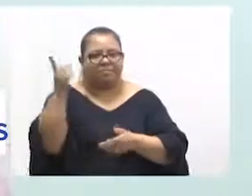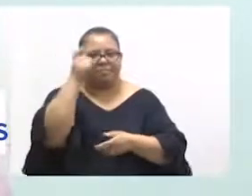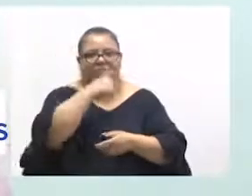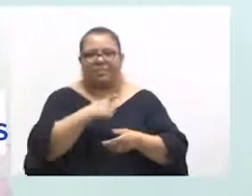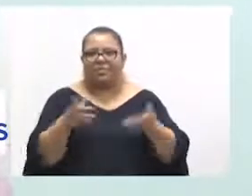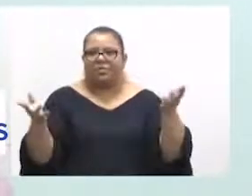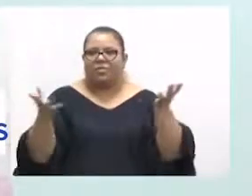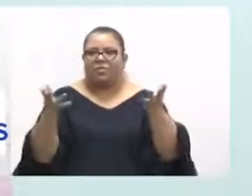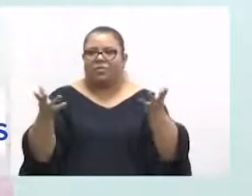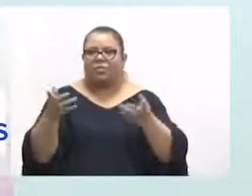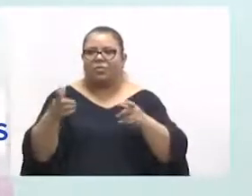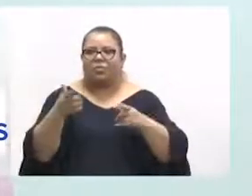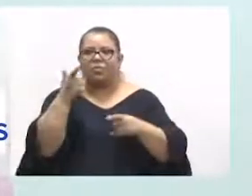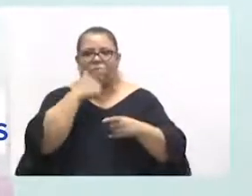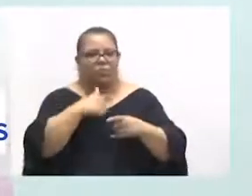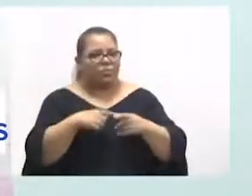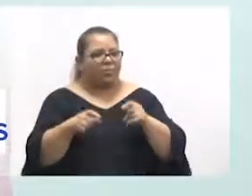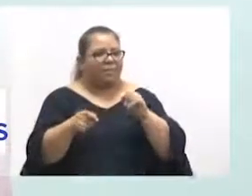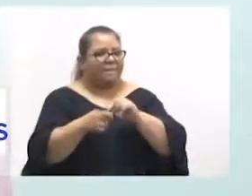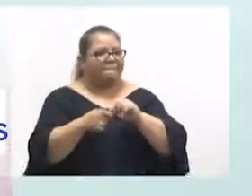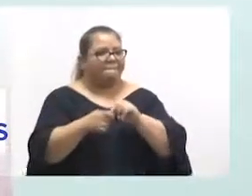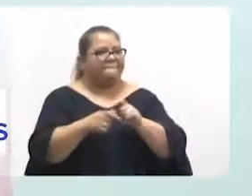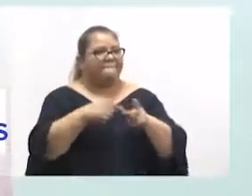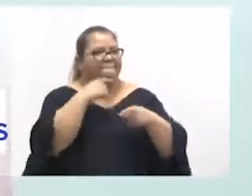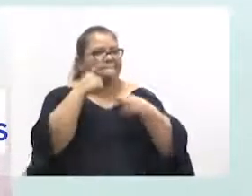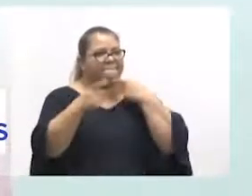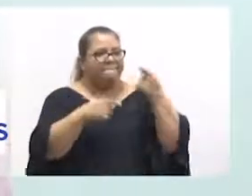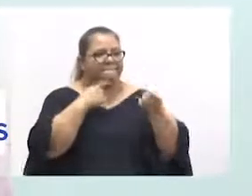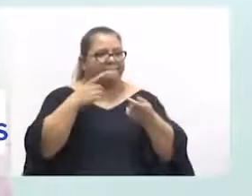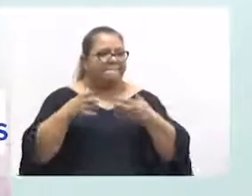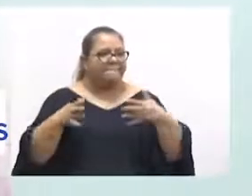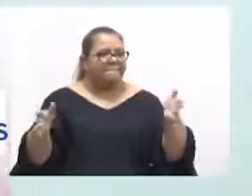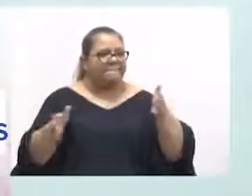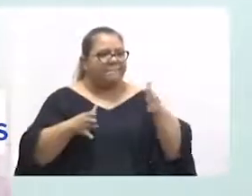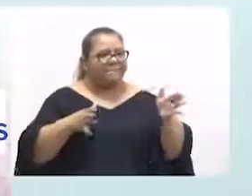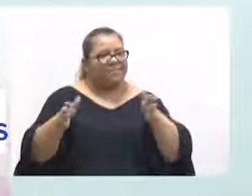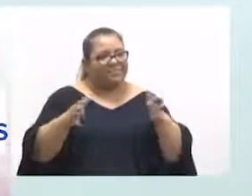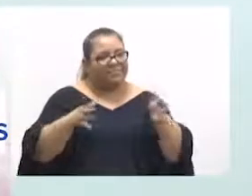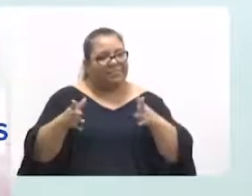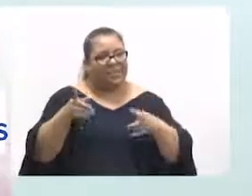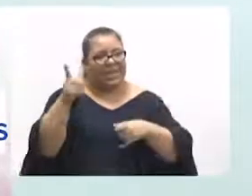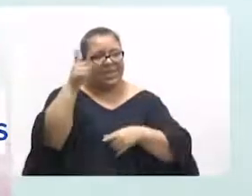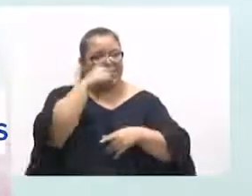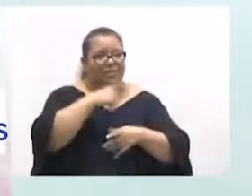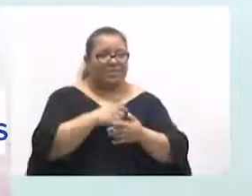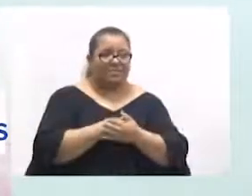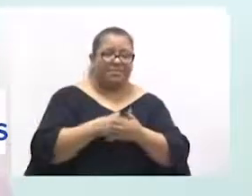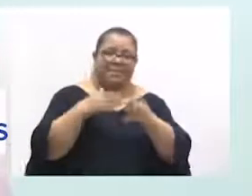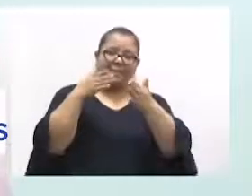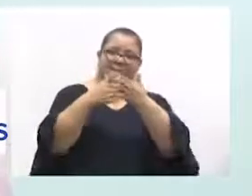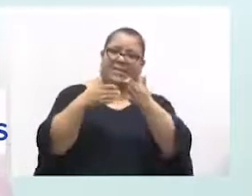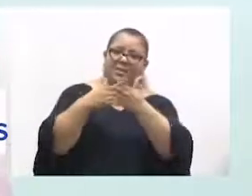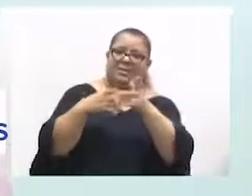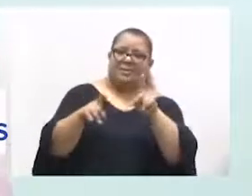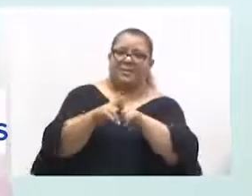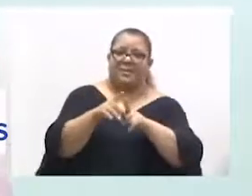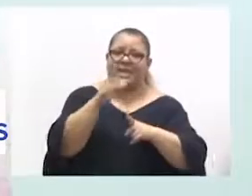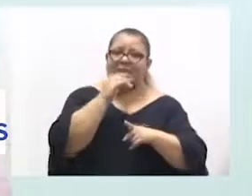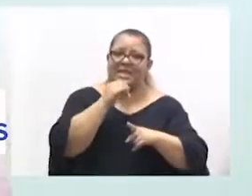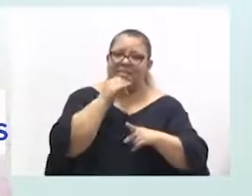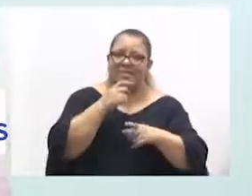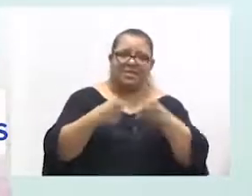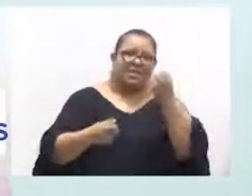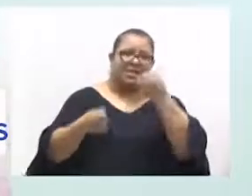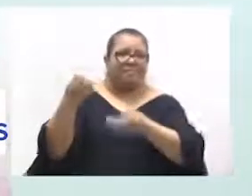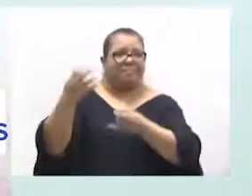isso, e a gente não tem esse acesso, inclusive, com essas dificuldades. Um exemplo, também, falando até